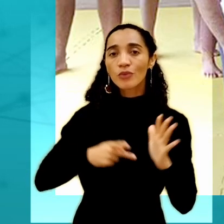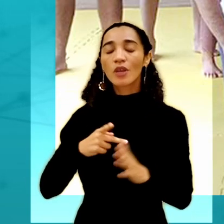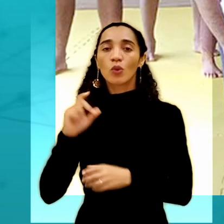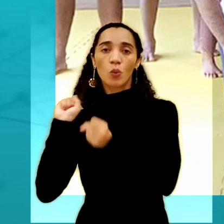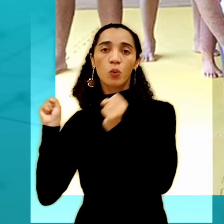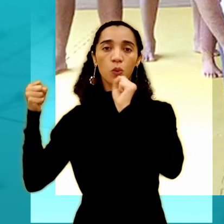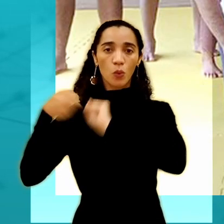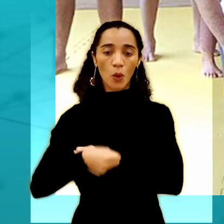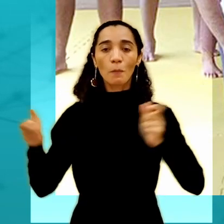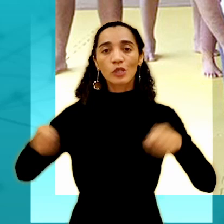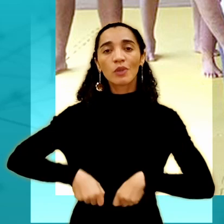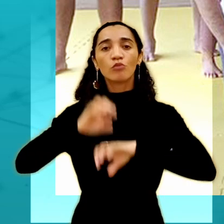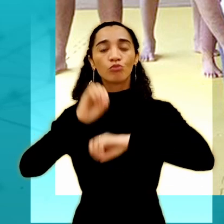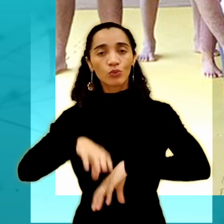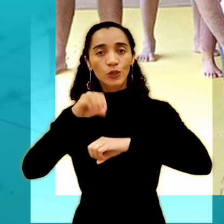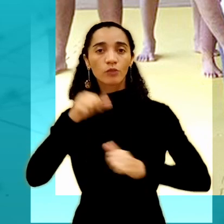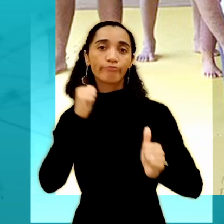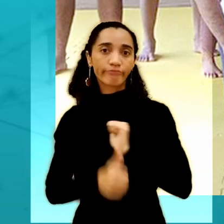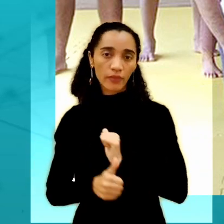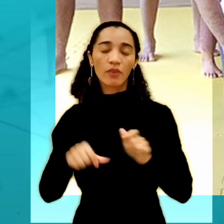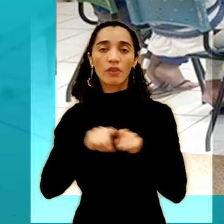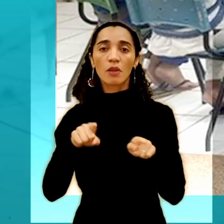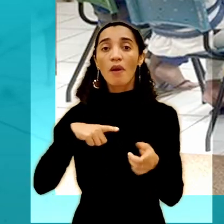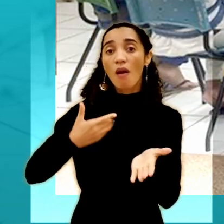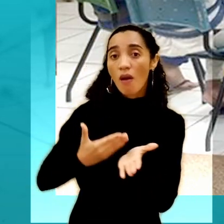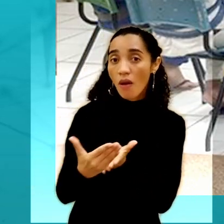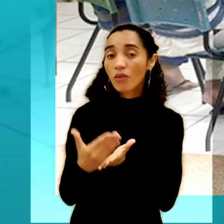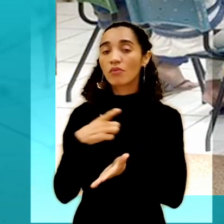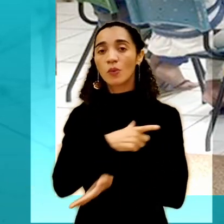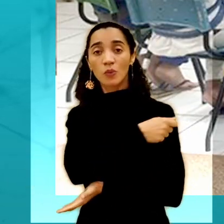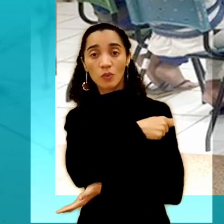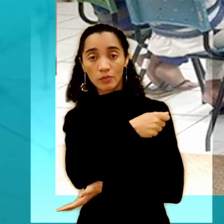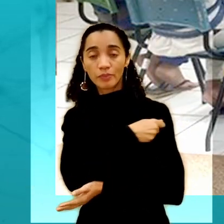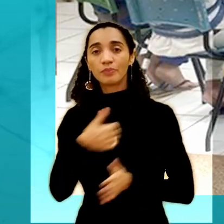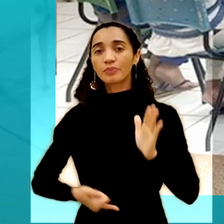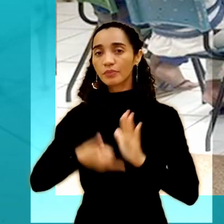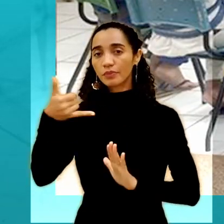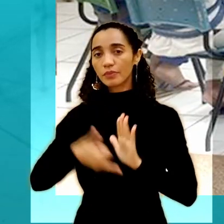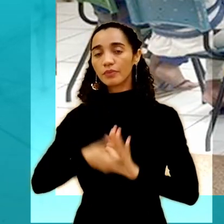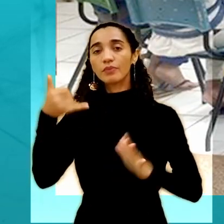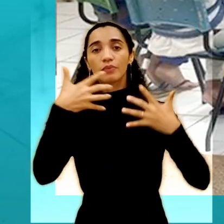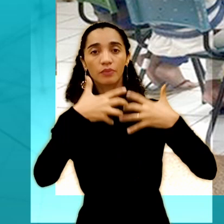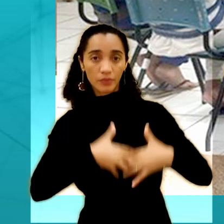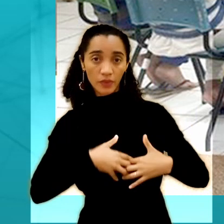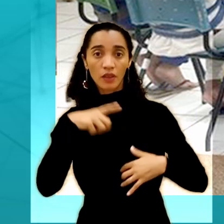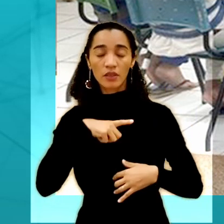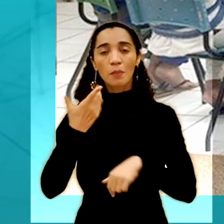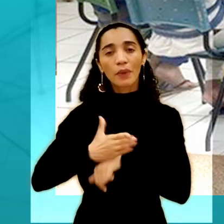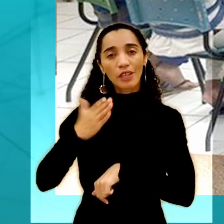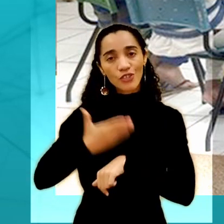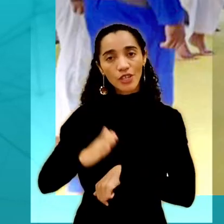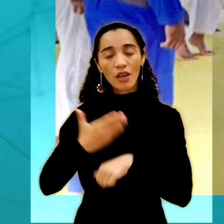projeto Judô Caminho Suave, educando por meio do esporte. A partir de agora, os alunos matriculados no